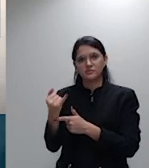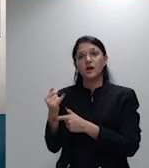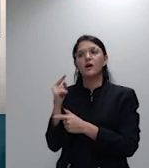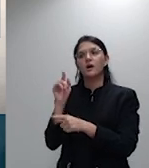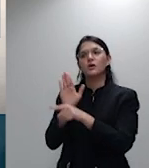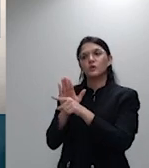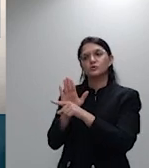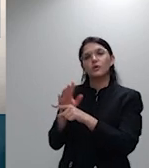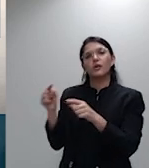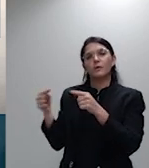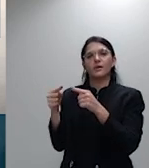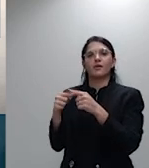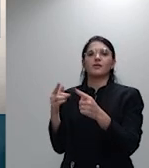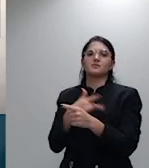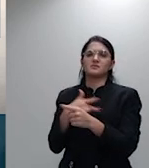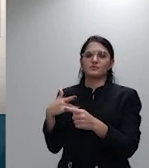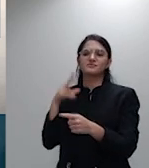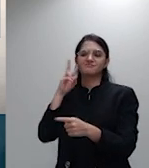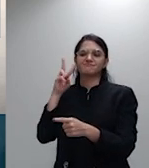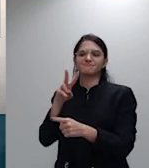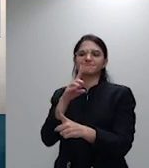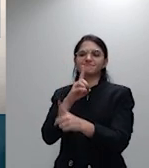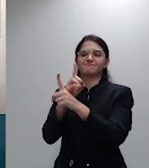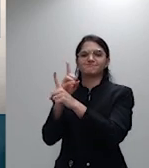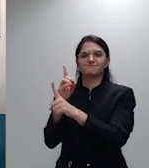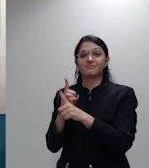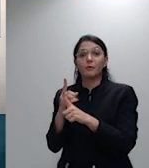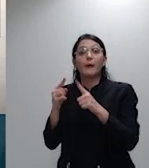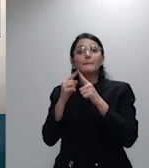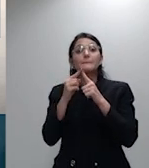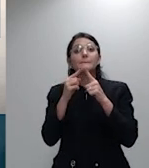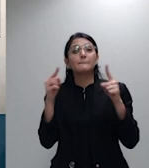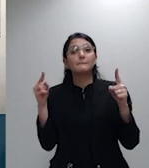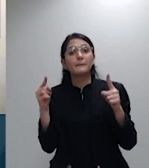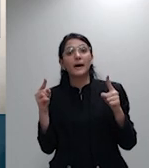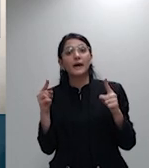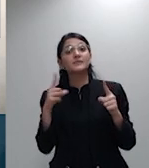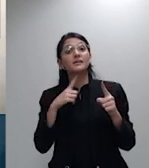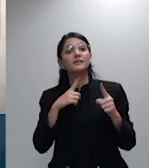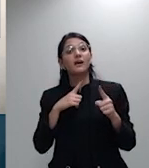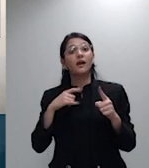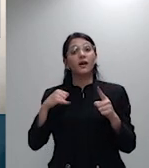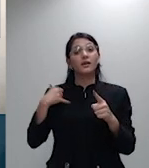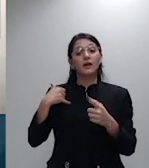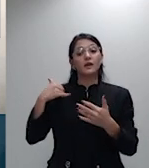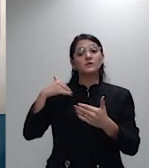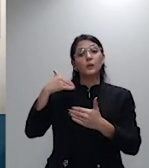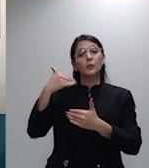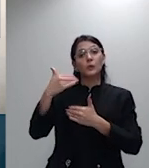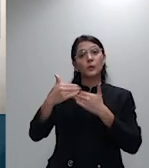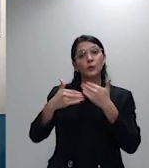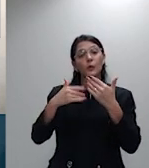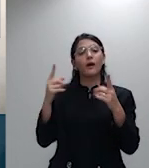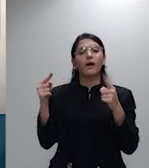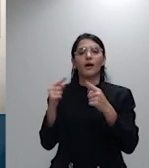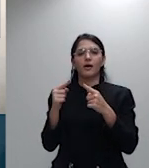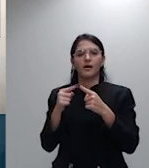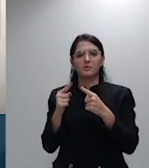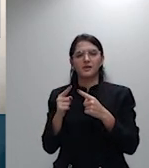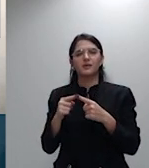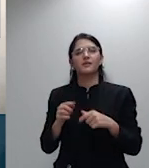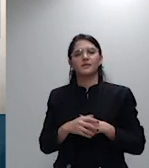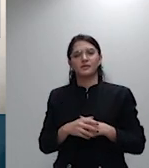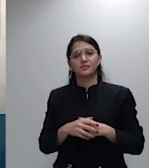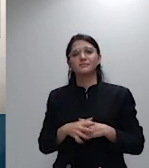mas no que diz respeito a longevidade funcional infelizmente isto não contempla